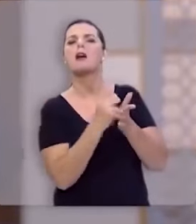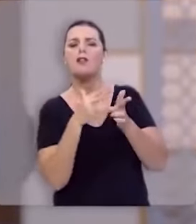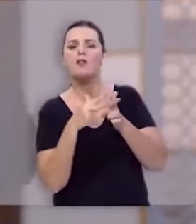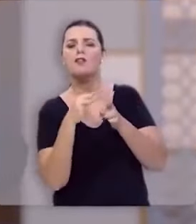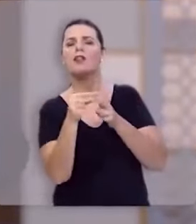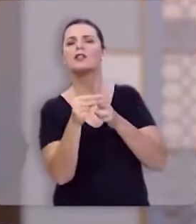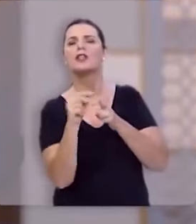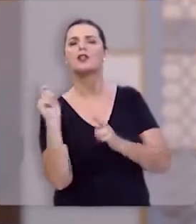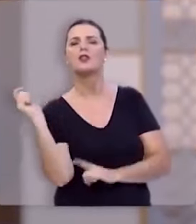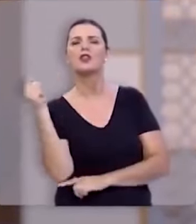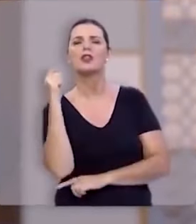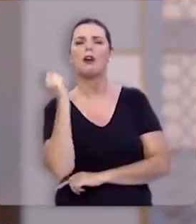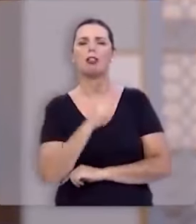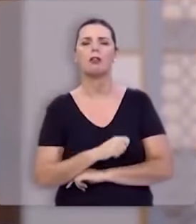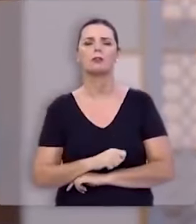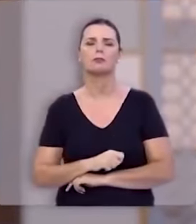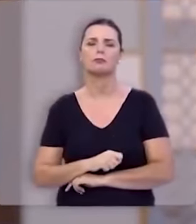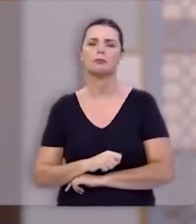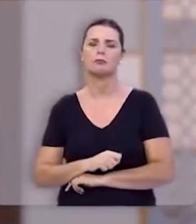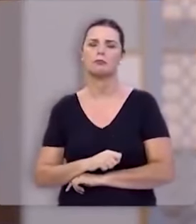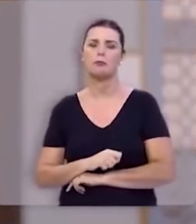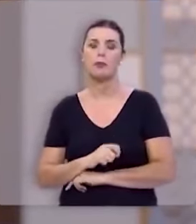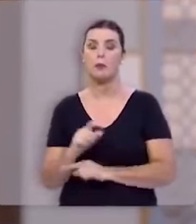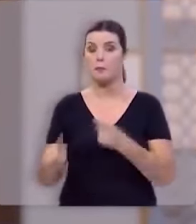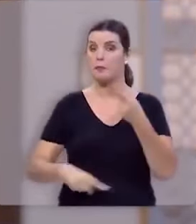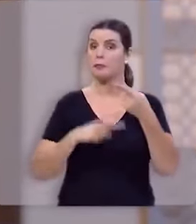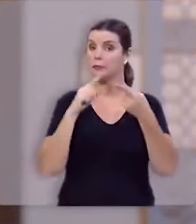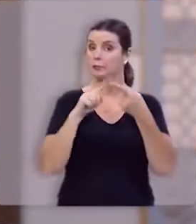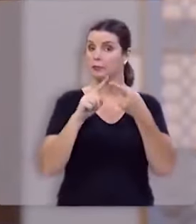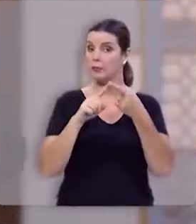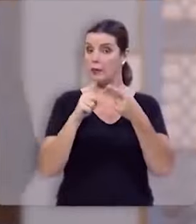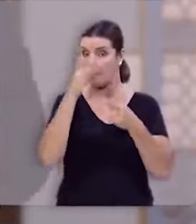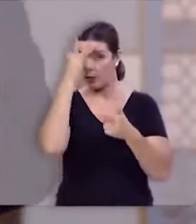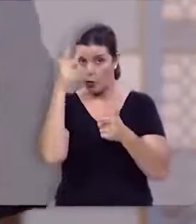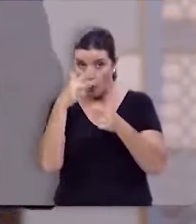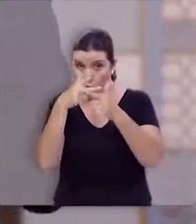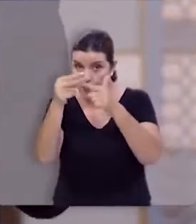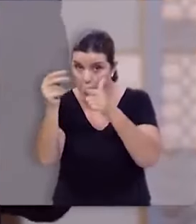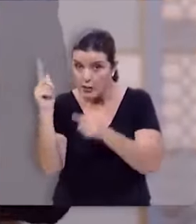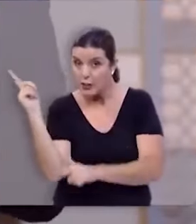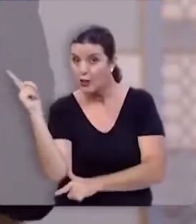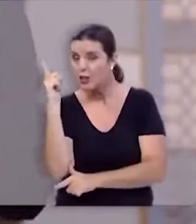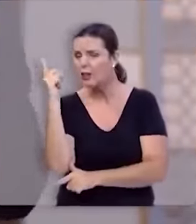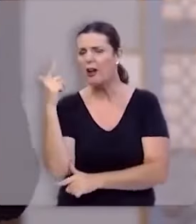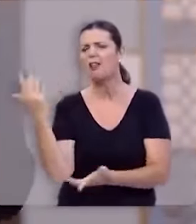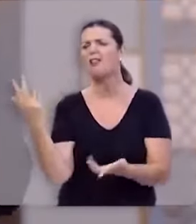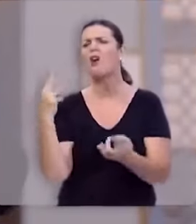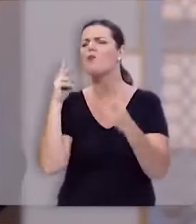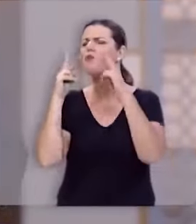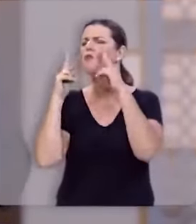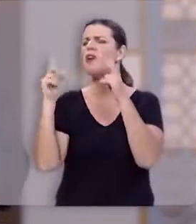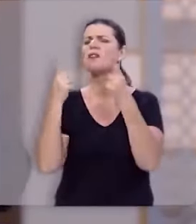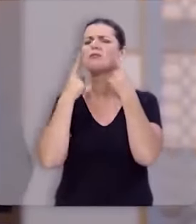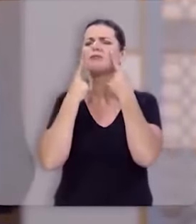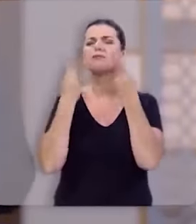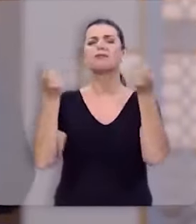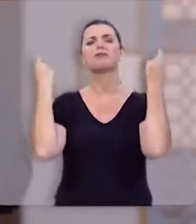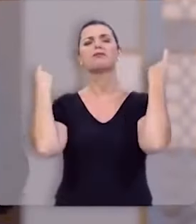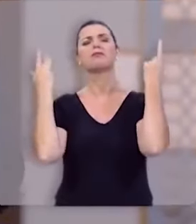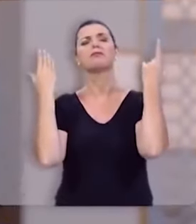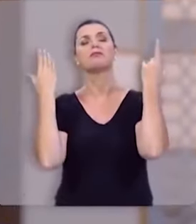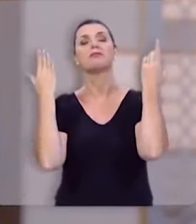de um vencedor de gigantes em primeiro lugar um vencedor de gigantes é aquele que não escuta a voz dos pessimistas